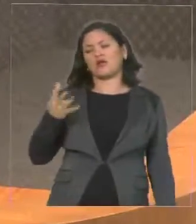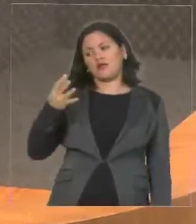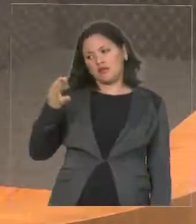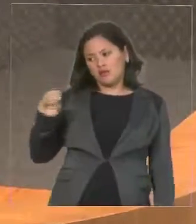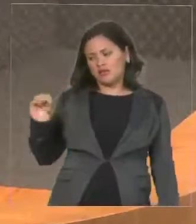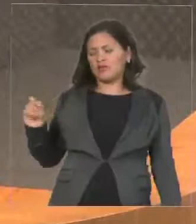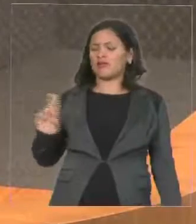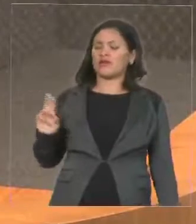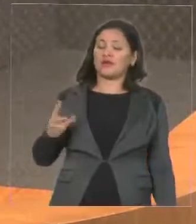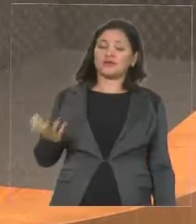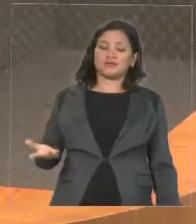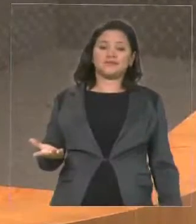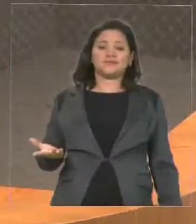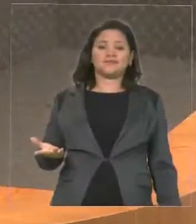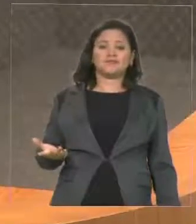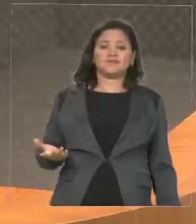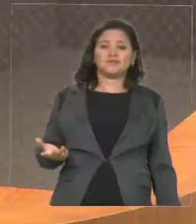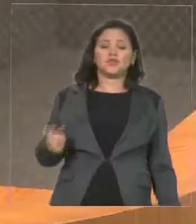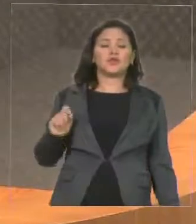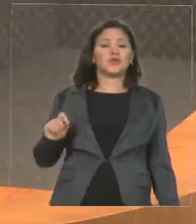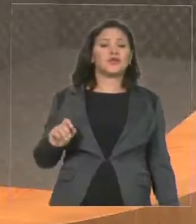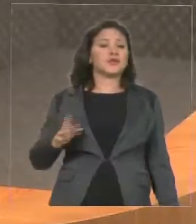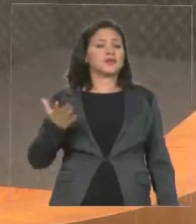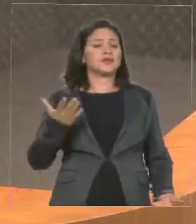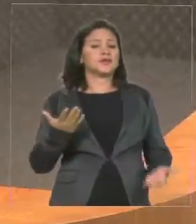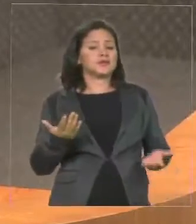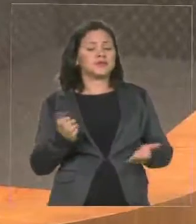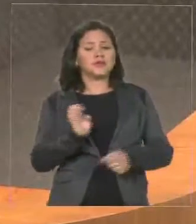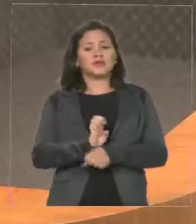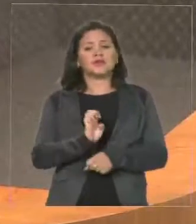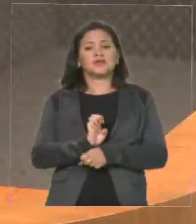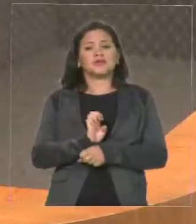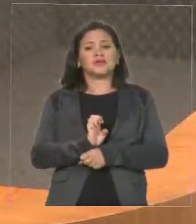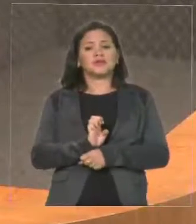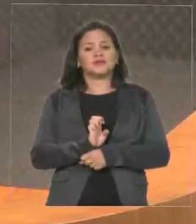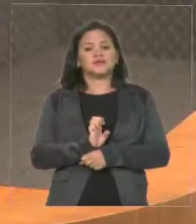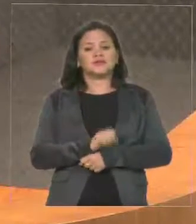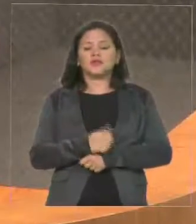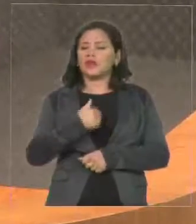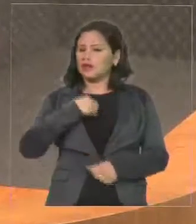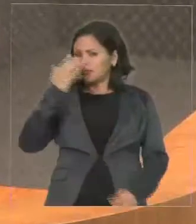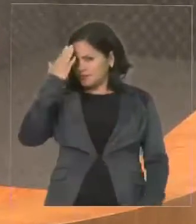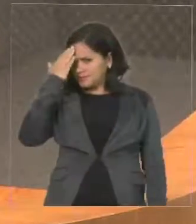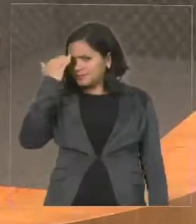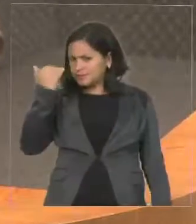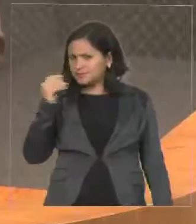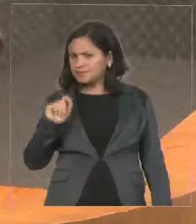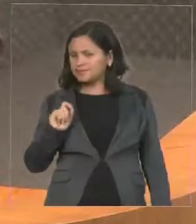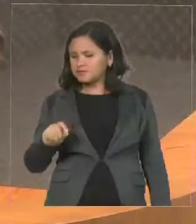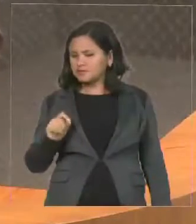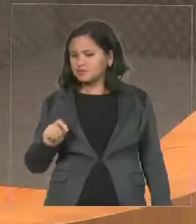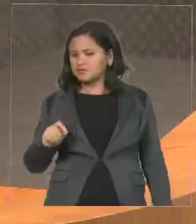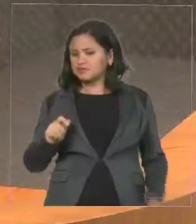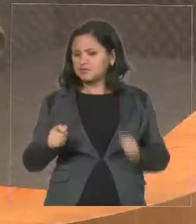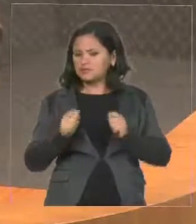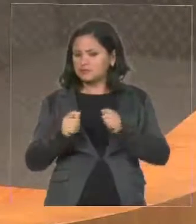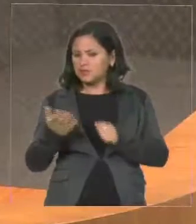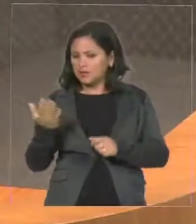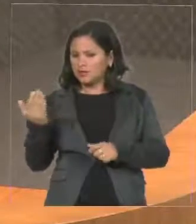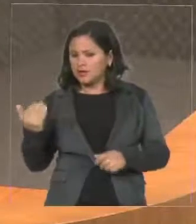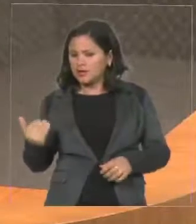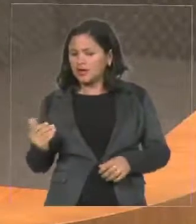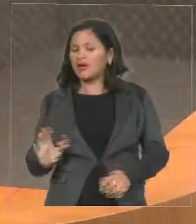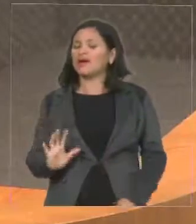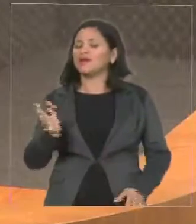veja bem, qual é a situação que o Estado fica? A secretaria. Eu tenho certeza, deputado Andréia, que na gestão passada aconteceu fato